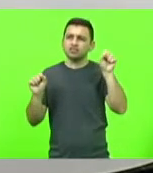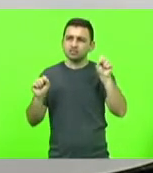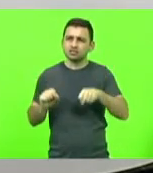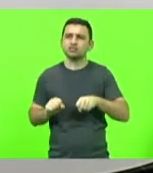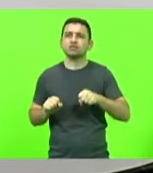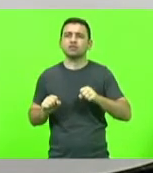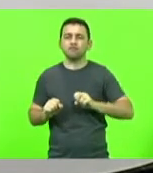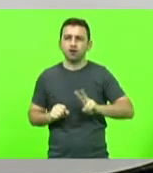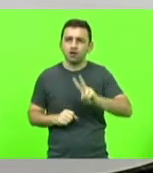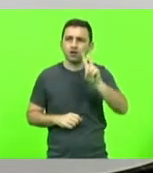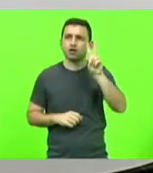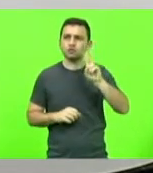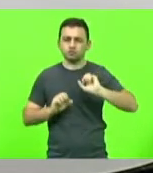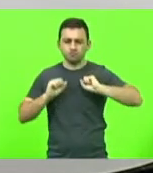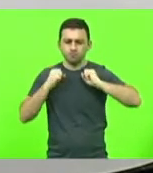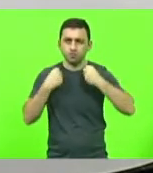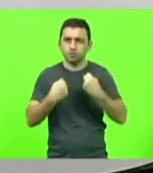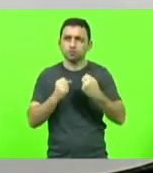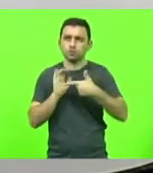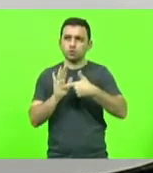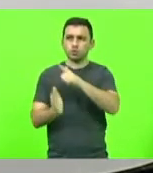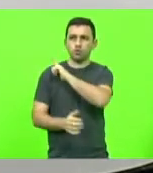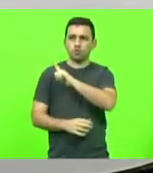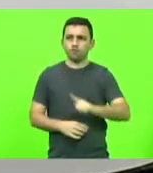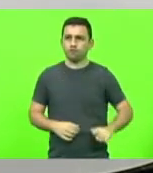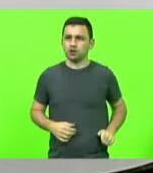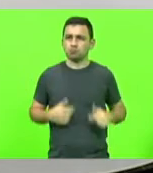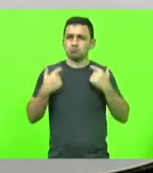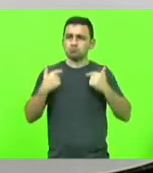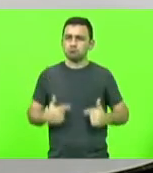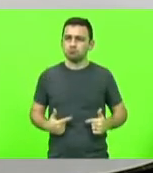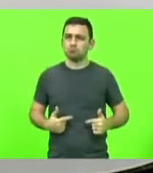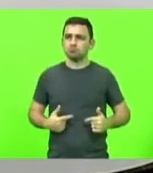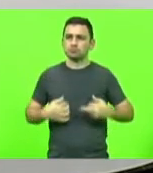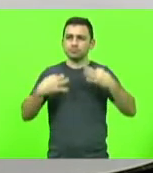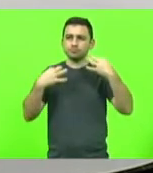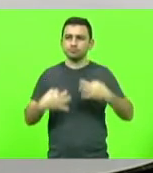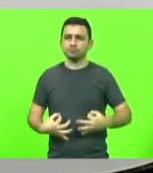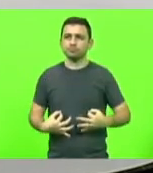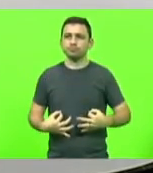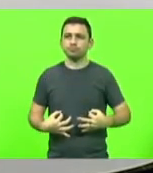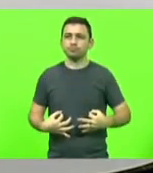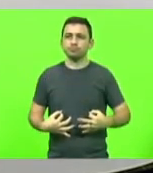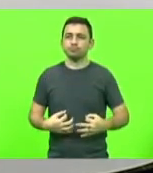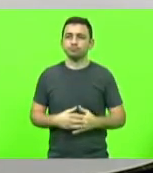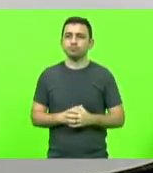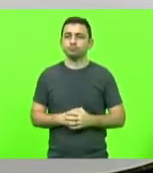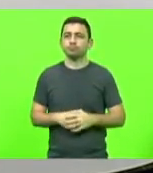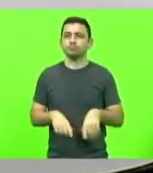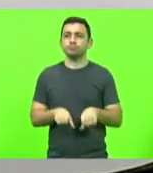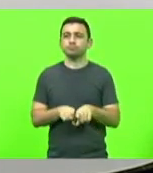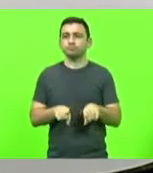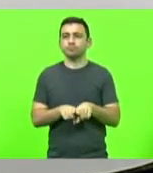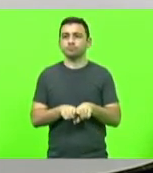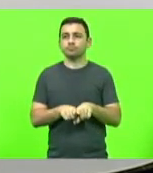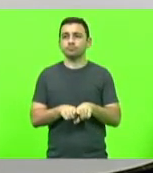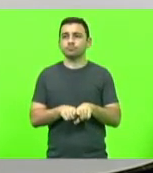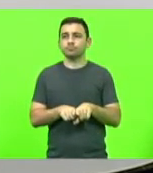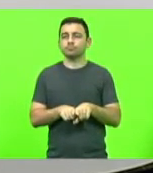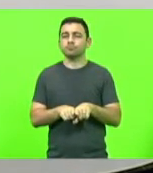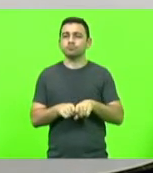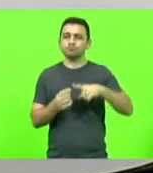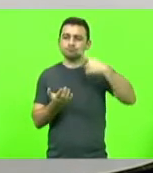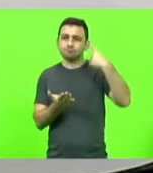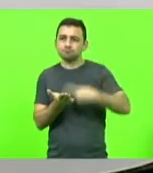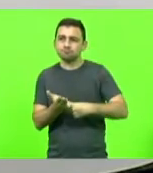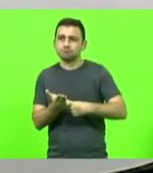esforços por meio de um governo austero honesto e que têm de fato cumprido com os seus